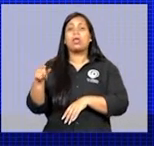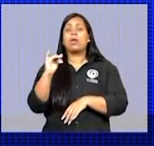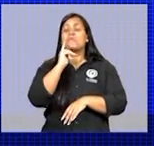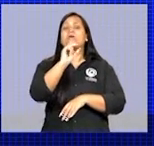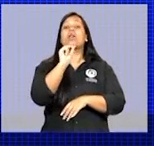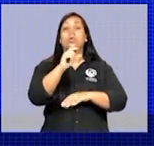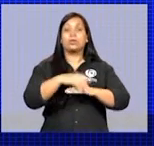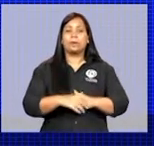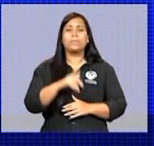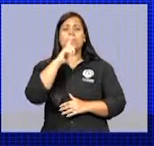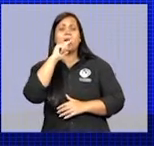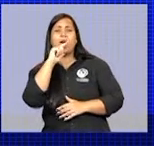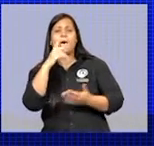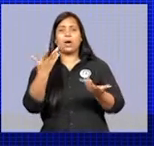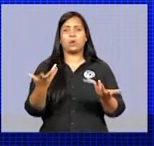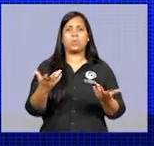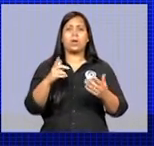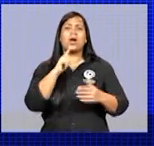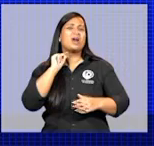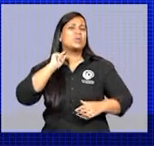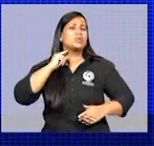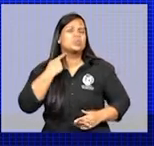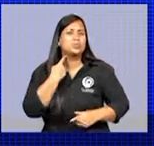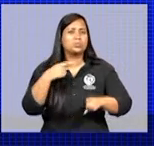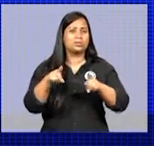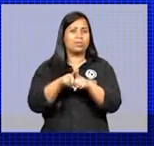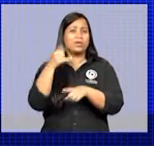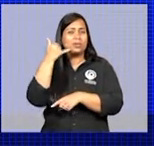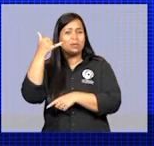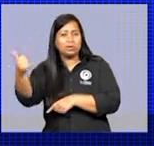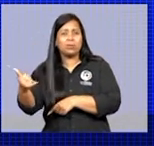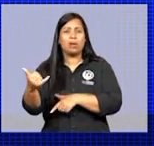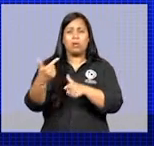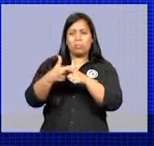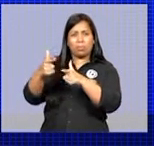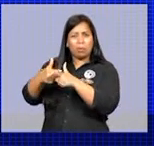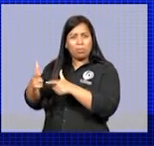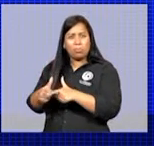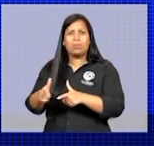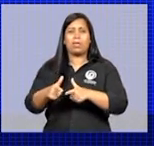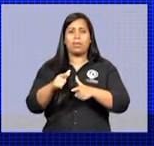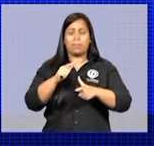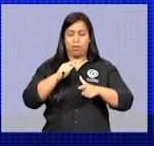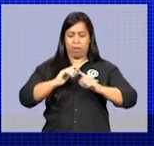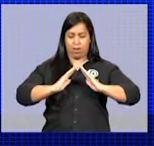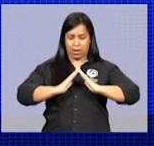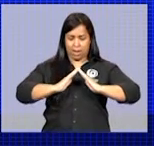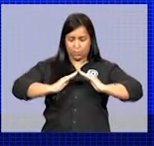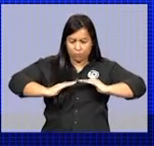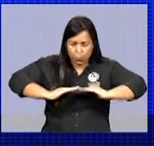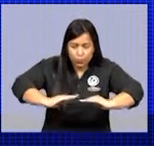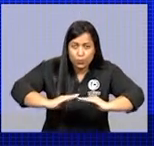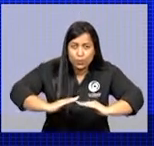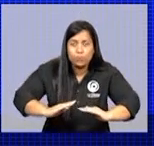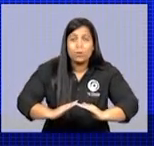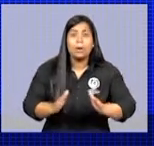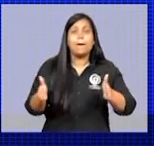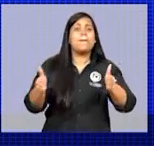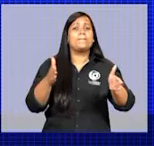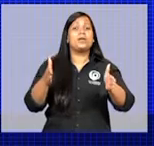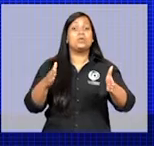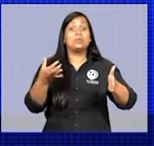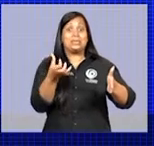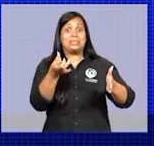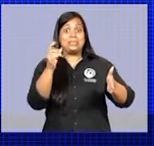públicos, como água, esgoto e telefonia, a reparar eventuais danos ao asfalto e calçadas num prazo máximo